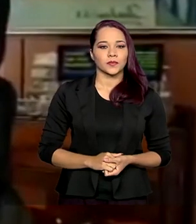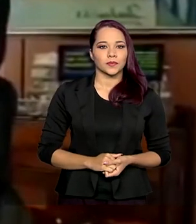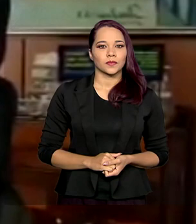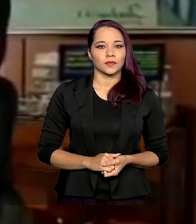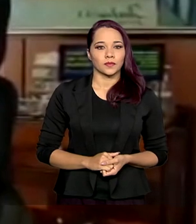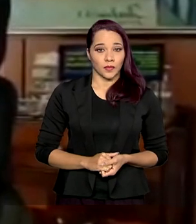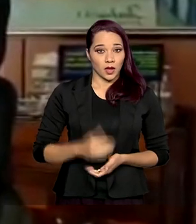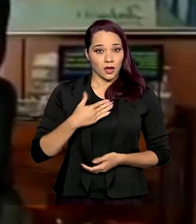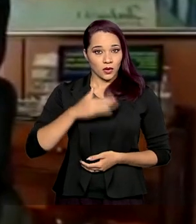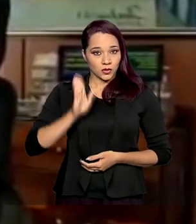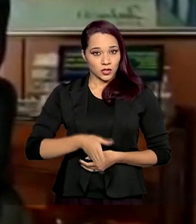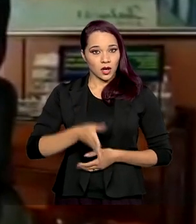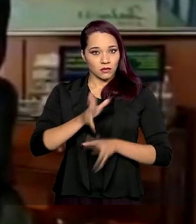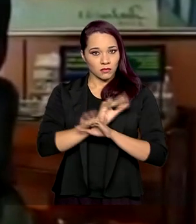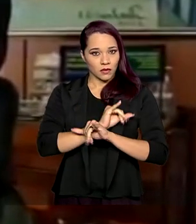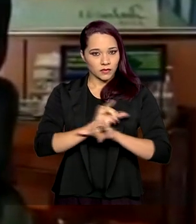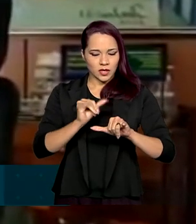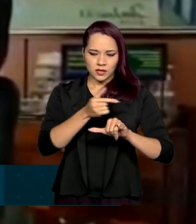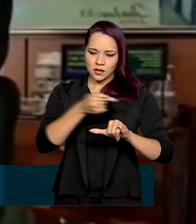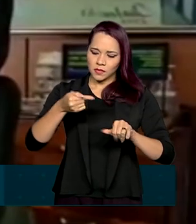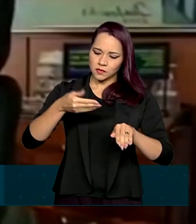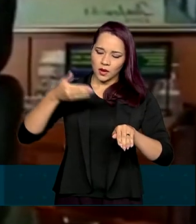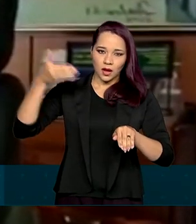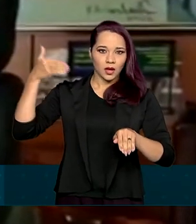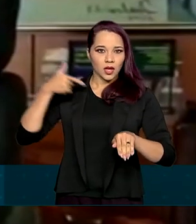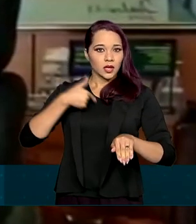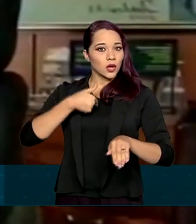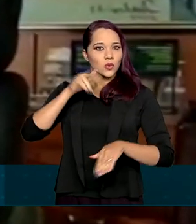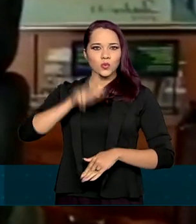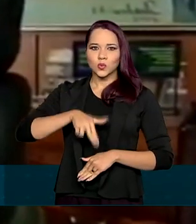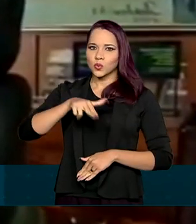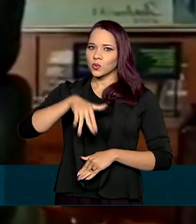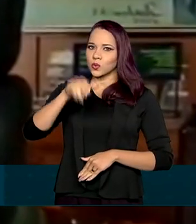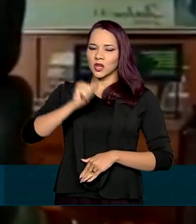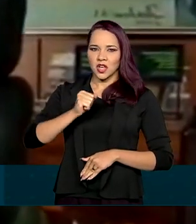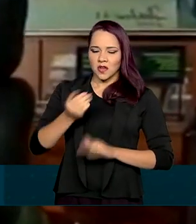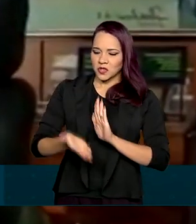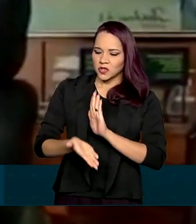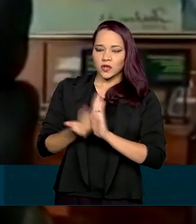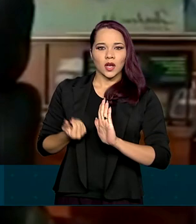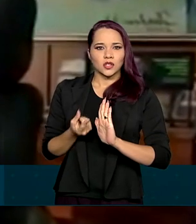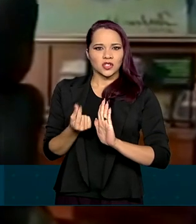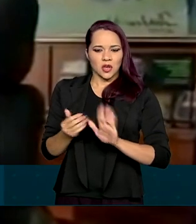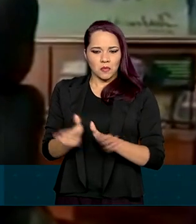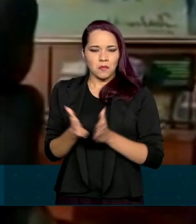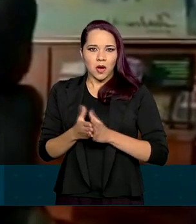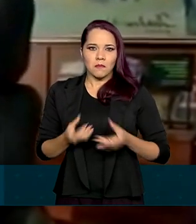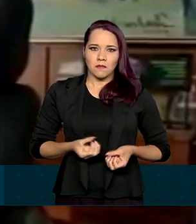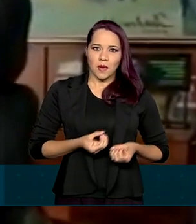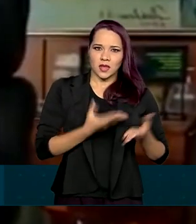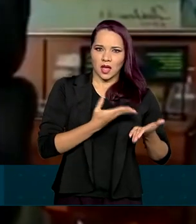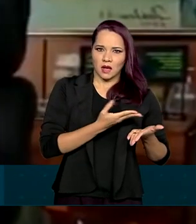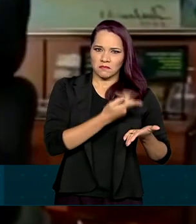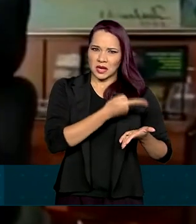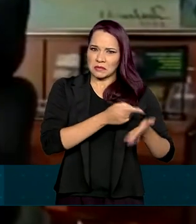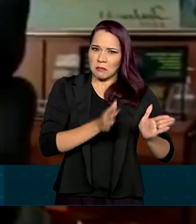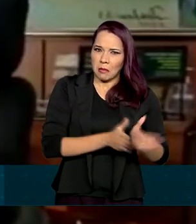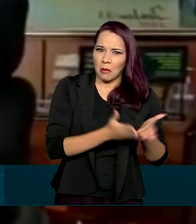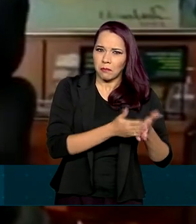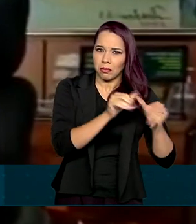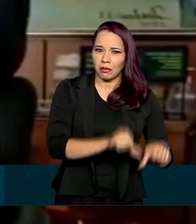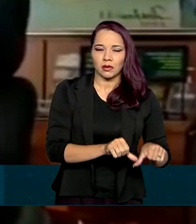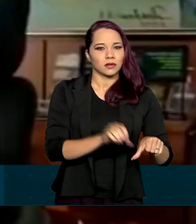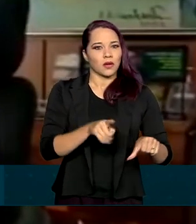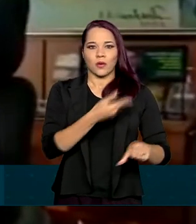Eu já disse há poucas semanas que jamais vou tirar dinheiro dos pobres para dar para os paupérrimos. O pai do governo